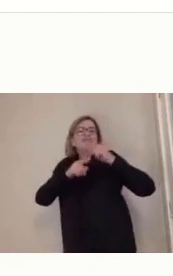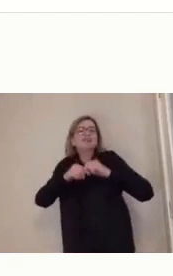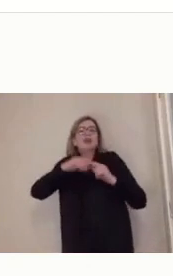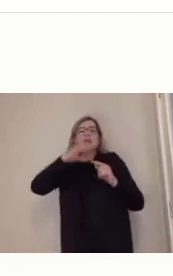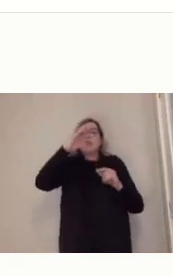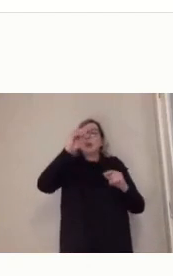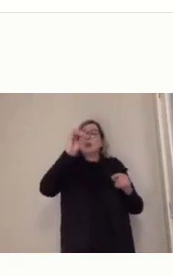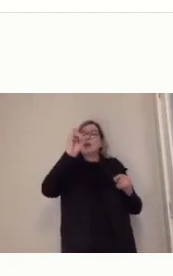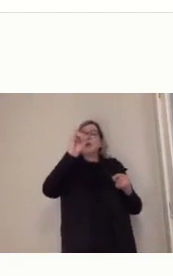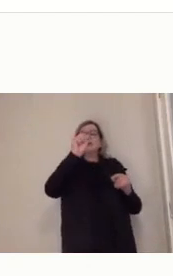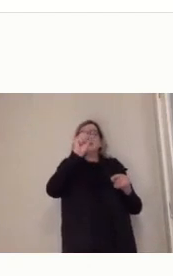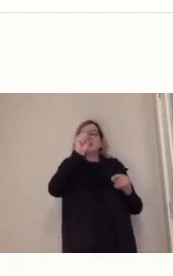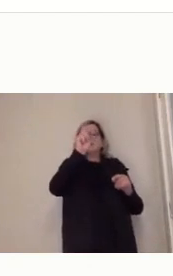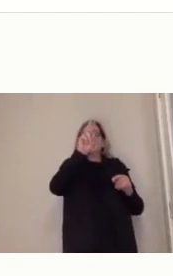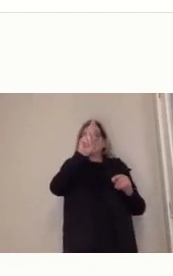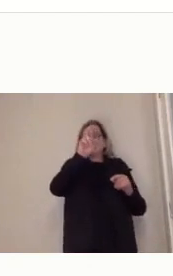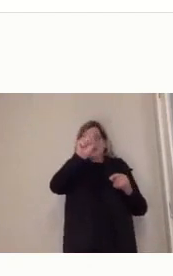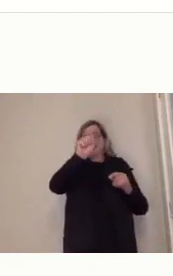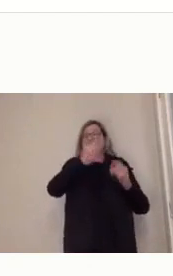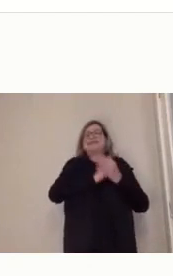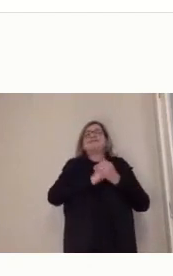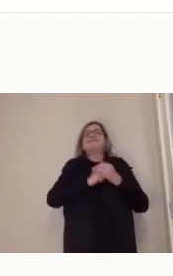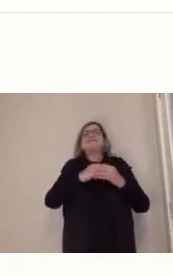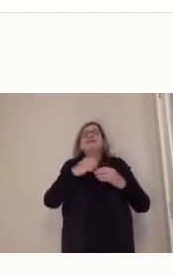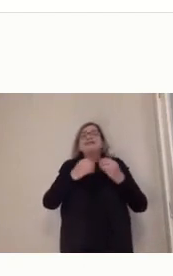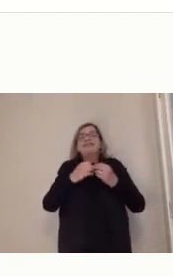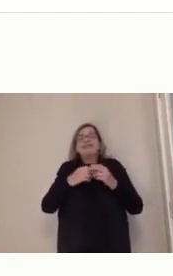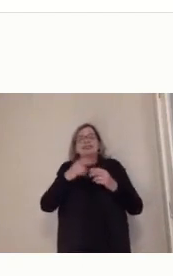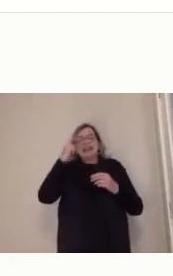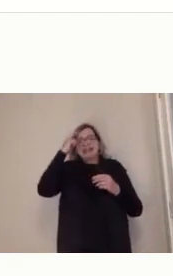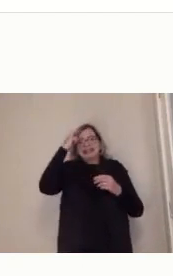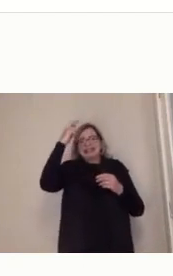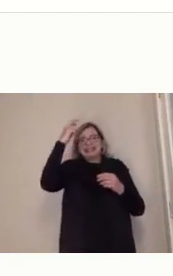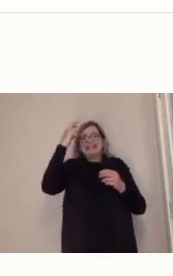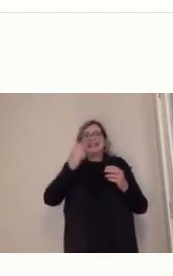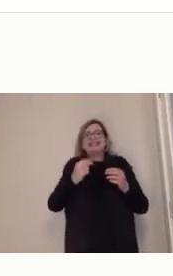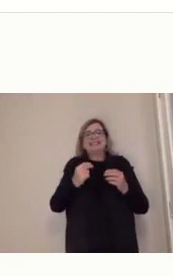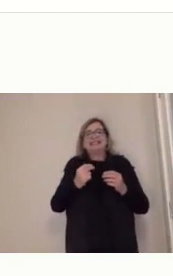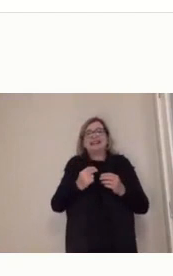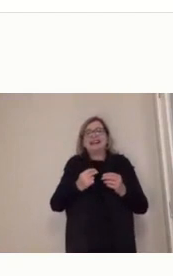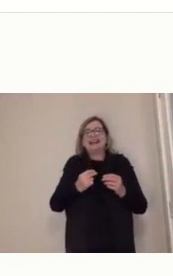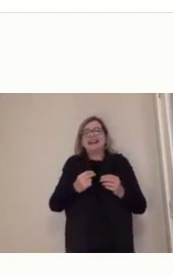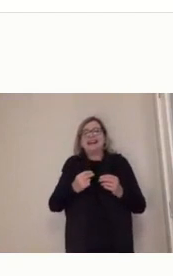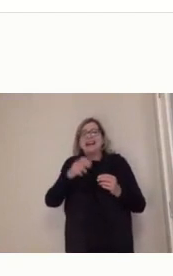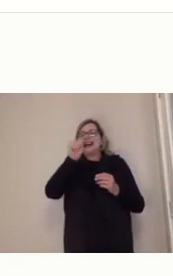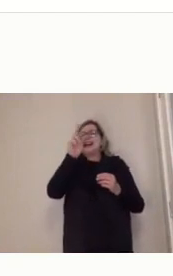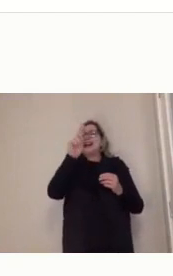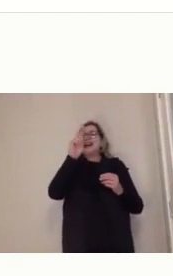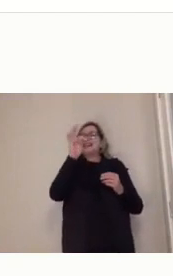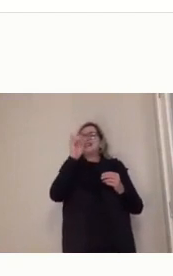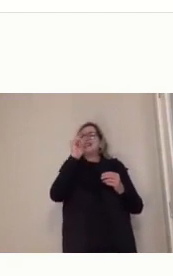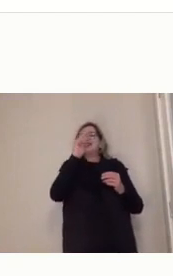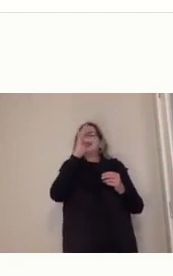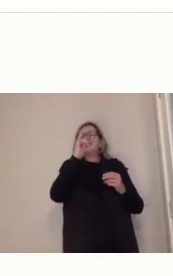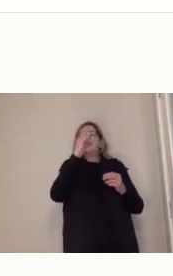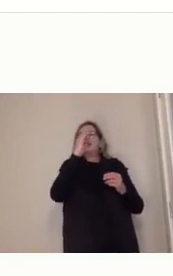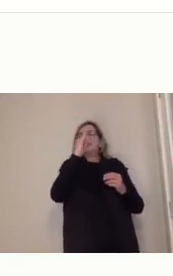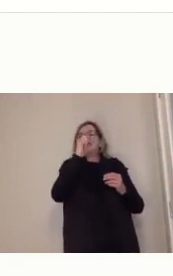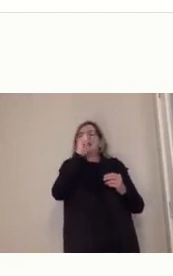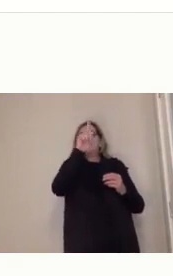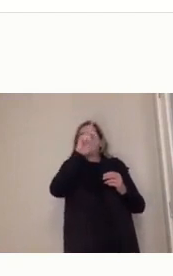tua assistência virtual com quem você conversa nesse banco, né? Essa inteligência artificial, você tem no Magalu, a